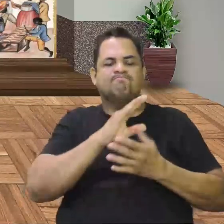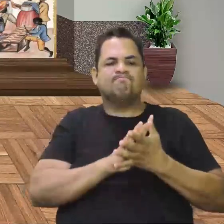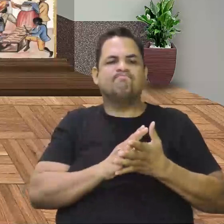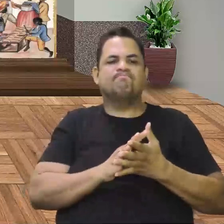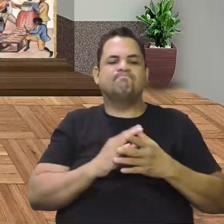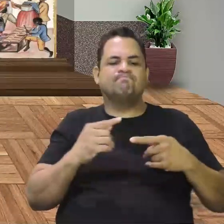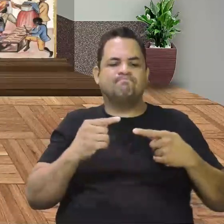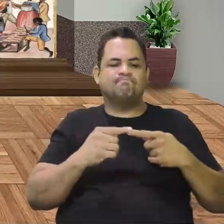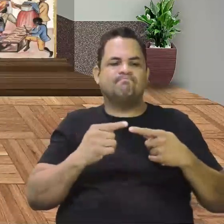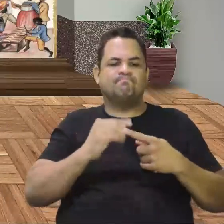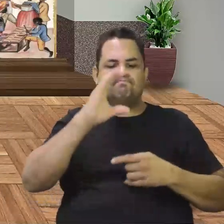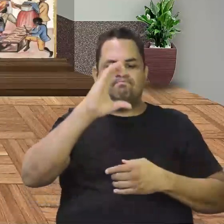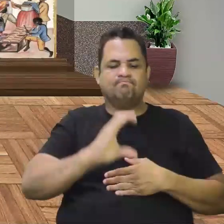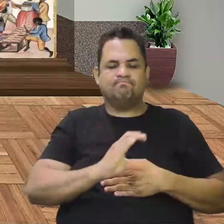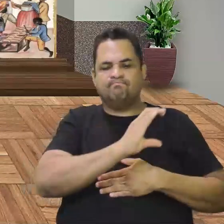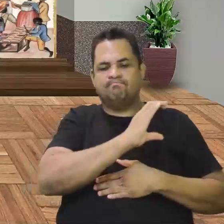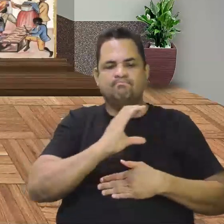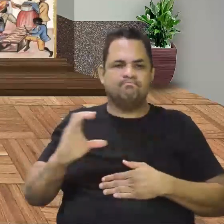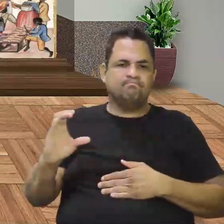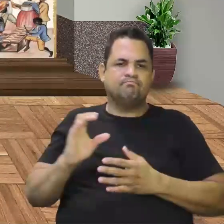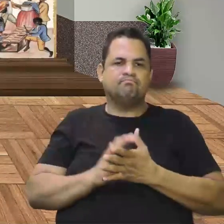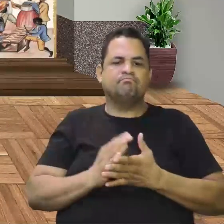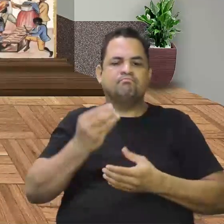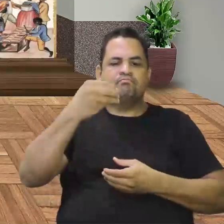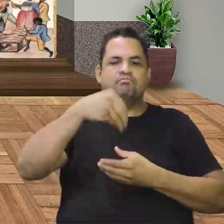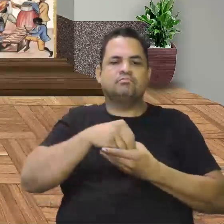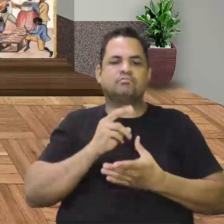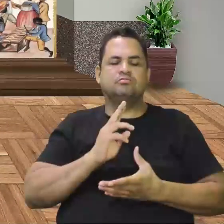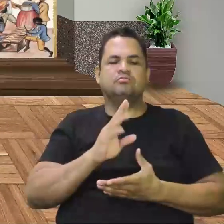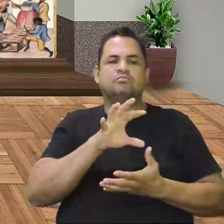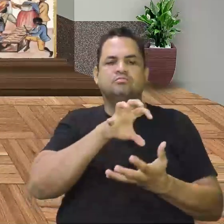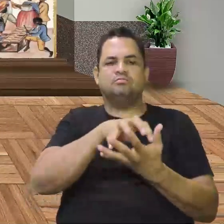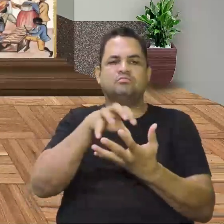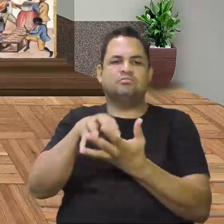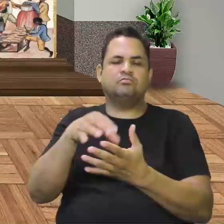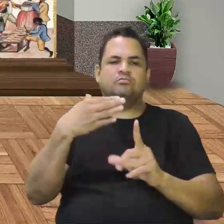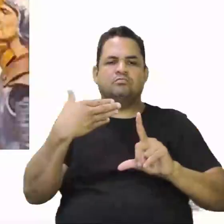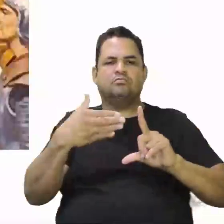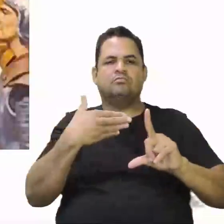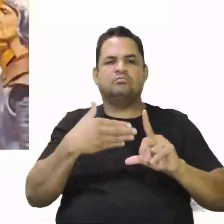que foi quem veio no processo de colonização. Na tela.